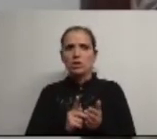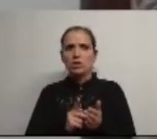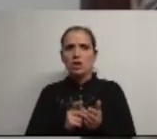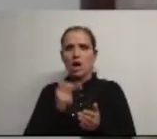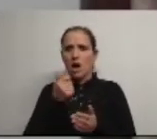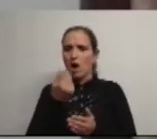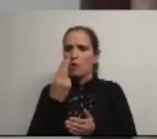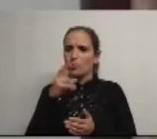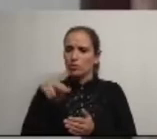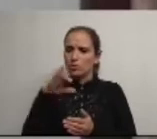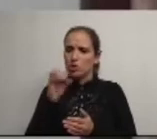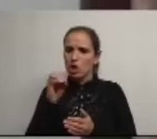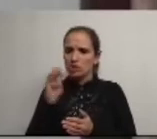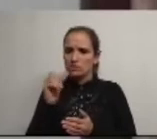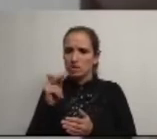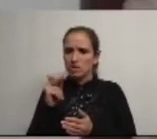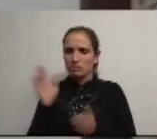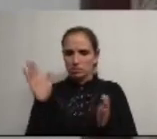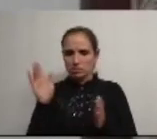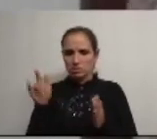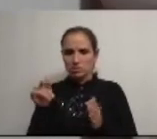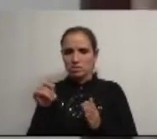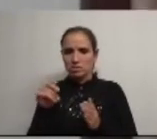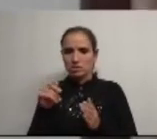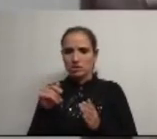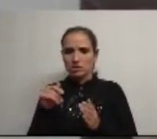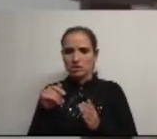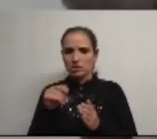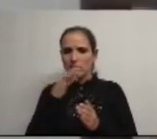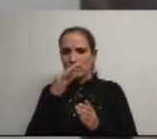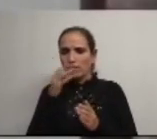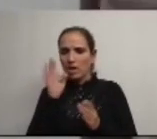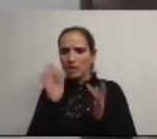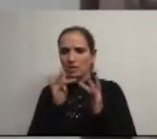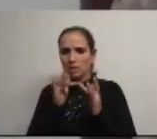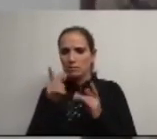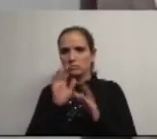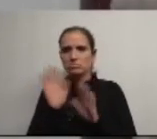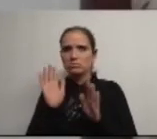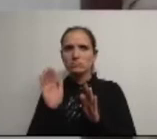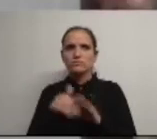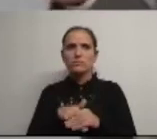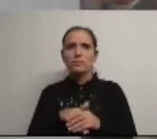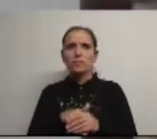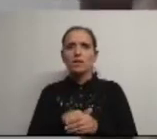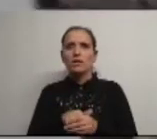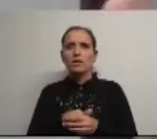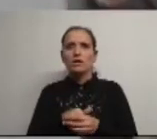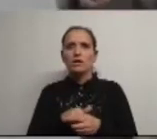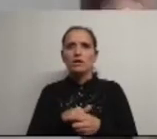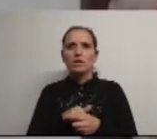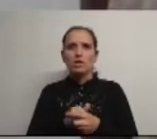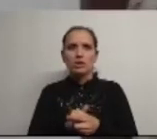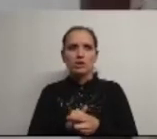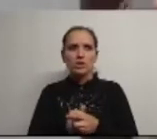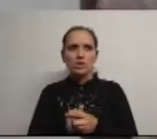Abrinhosa Simões tirando aquela parte ideológica para irmos ver a neta a neta é um instrumento do capitalismo pronto já por si